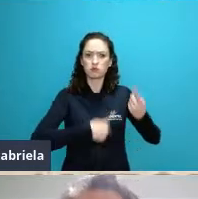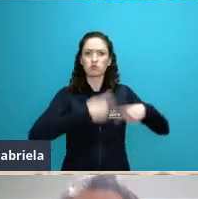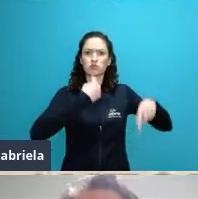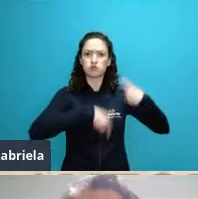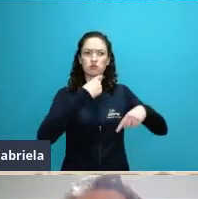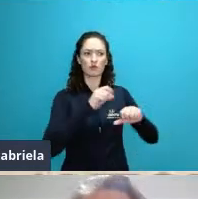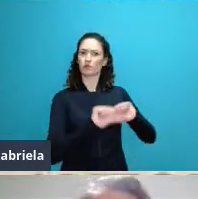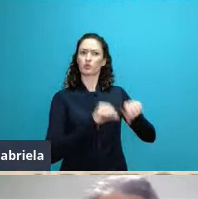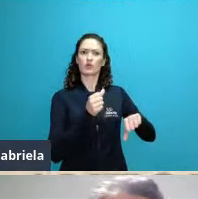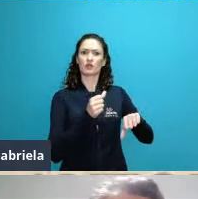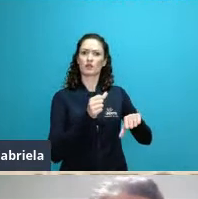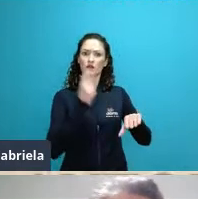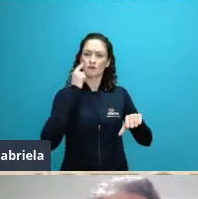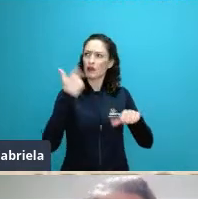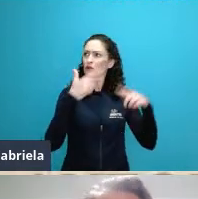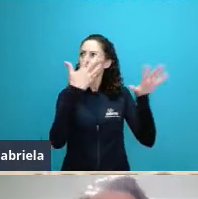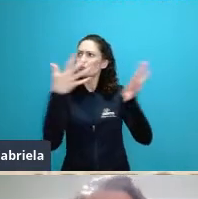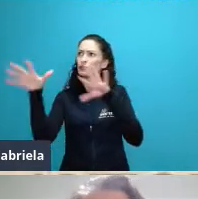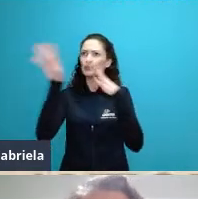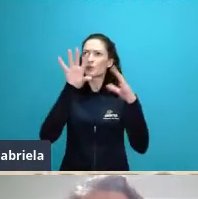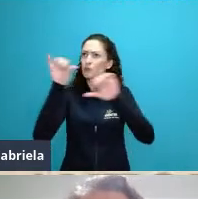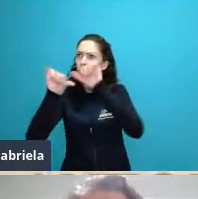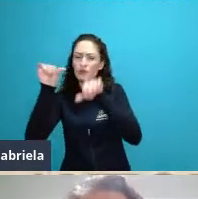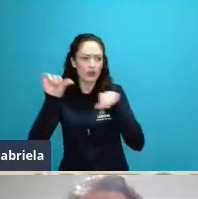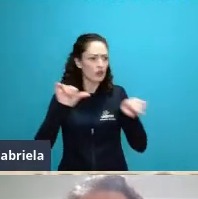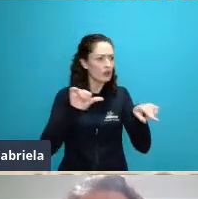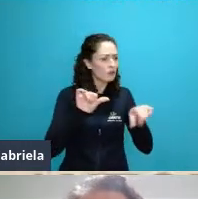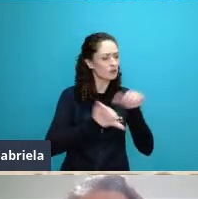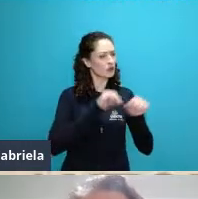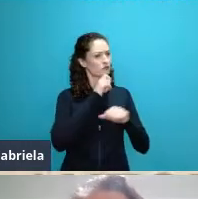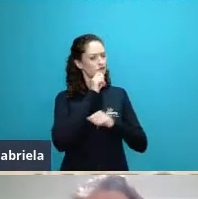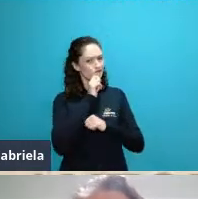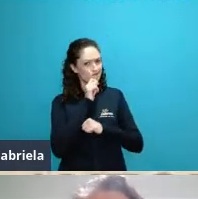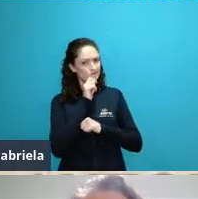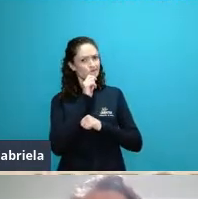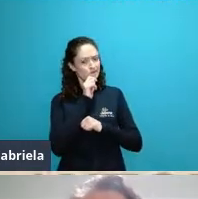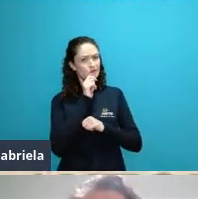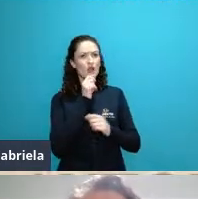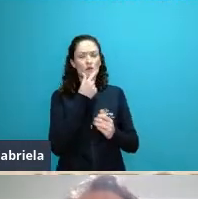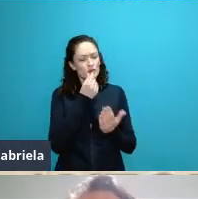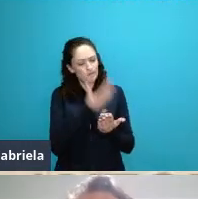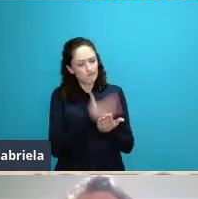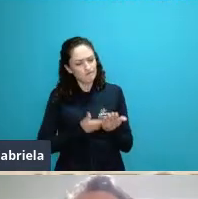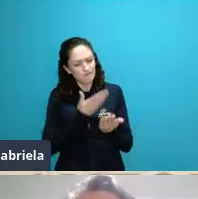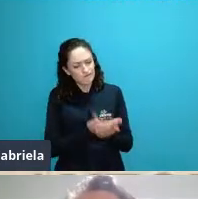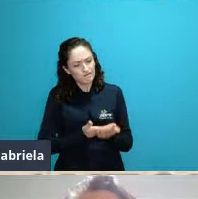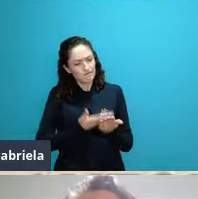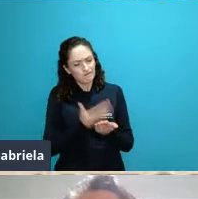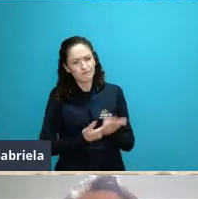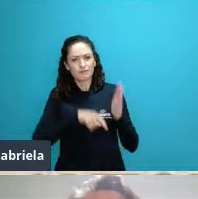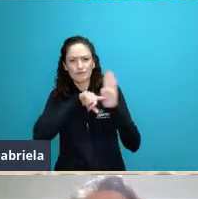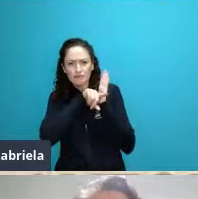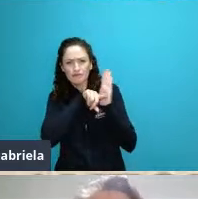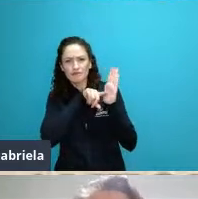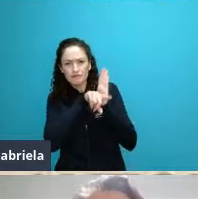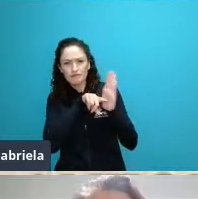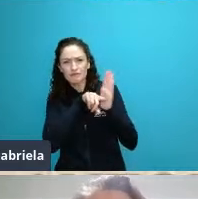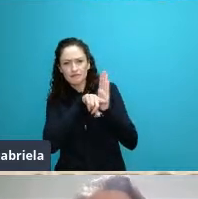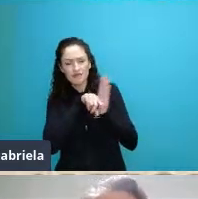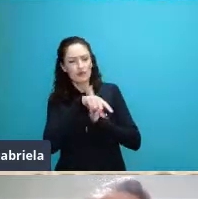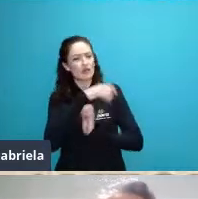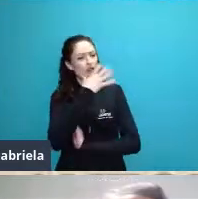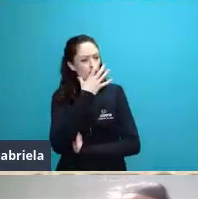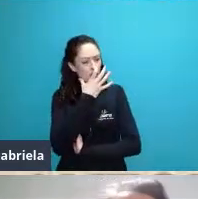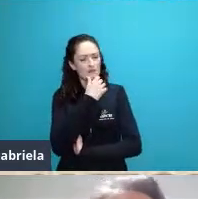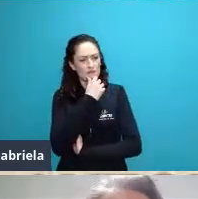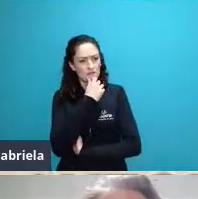condições ambientais. E aí, nesse estudo, ele lançou uma questão muito interessante que hoje nós conhecemos